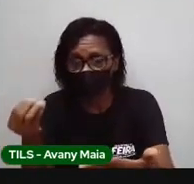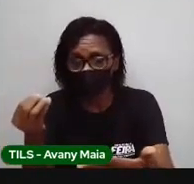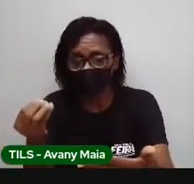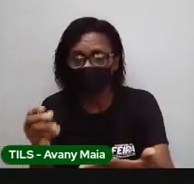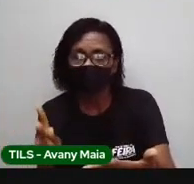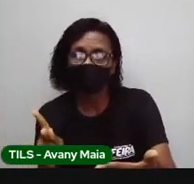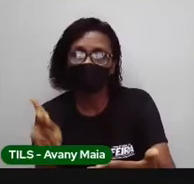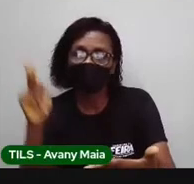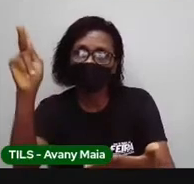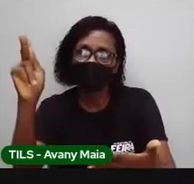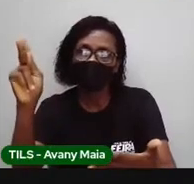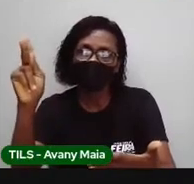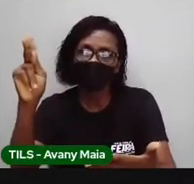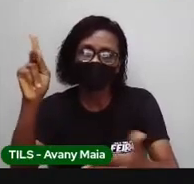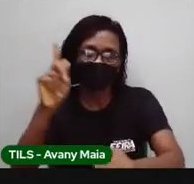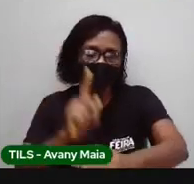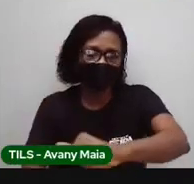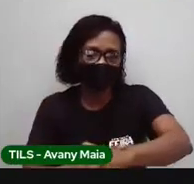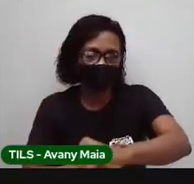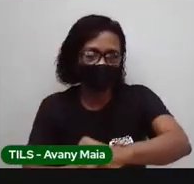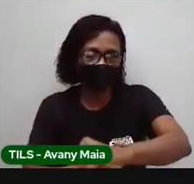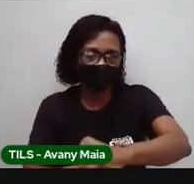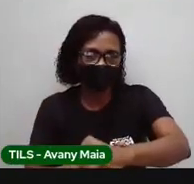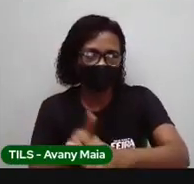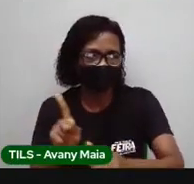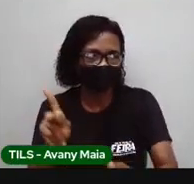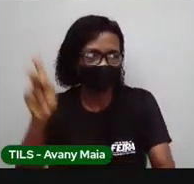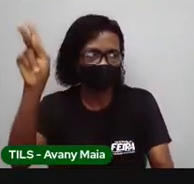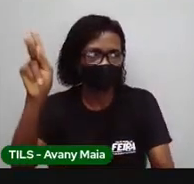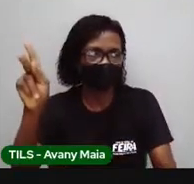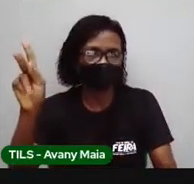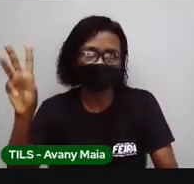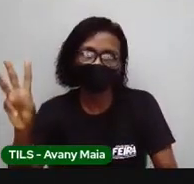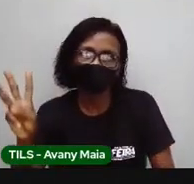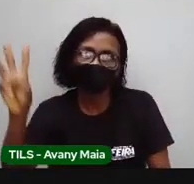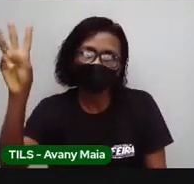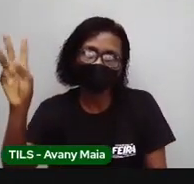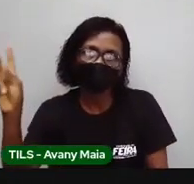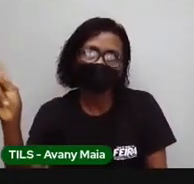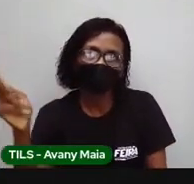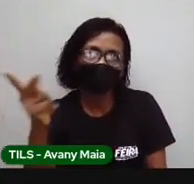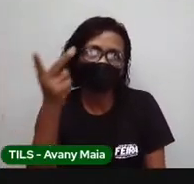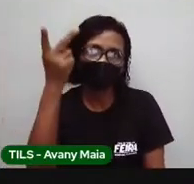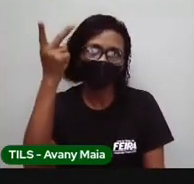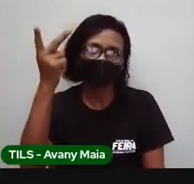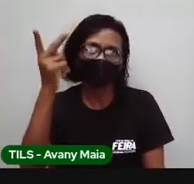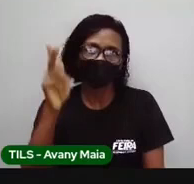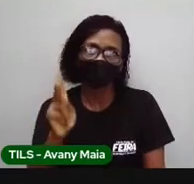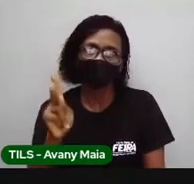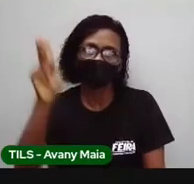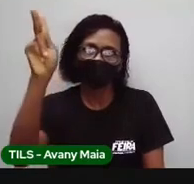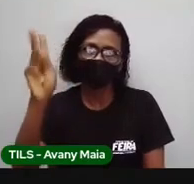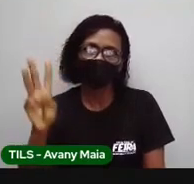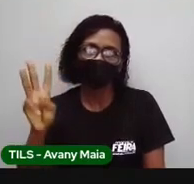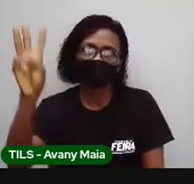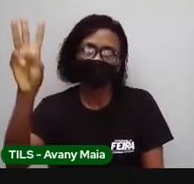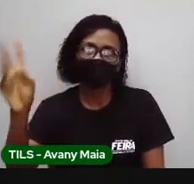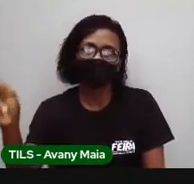kilowatts hora. Você acha KWH. E você pode verificar isso